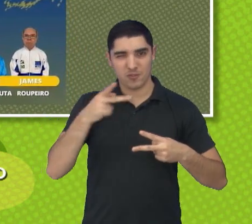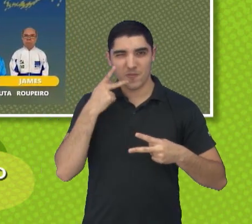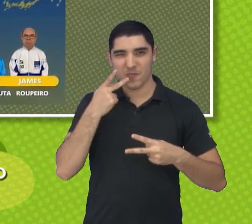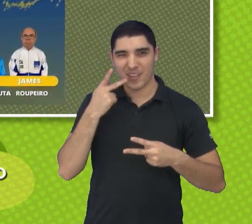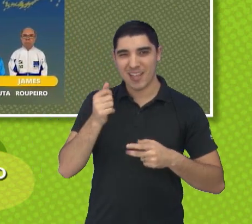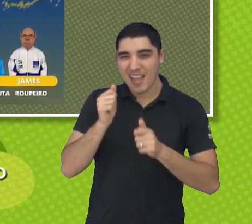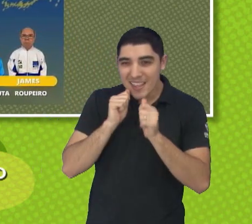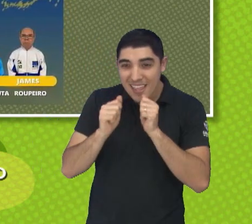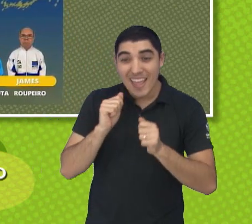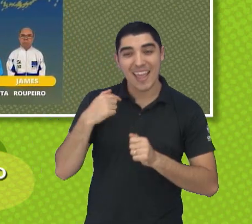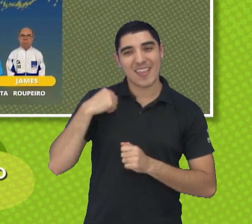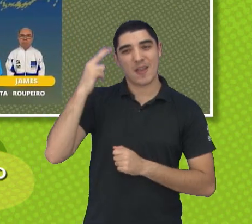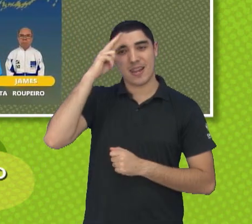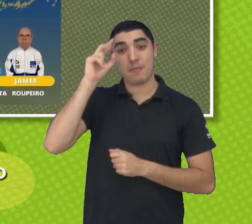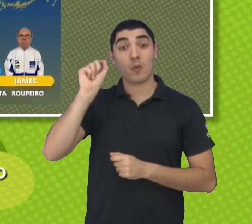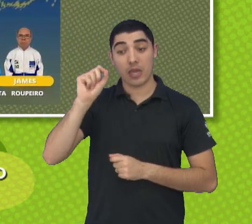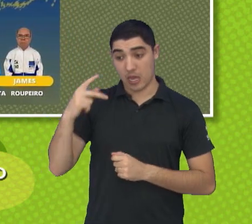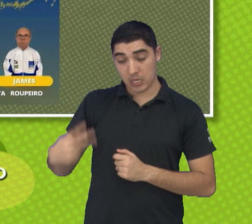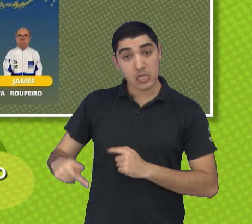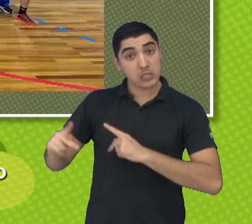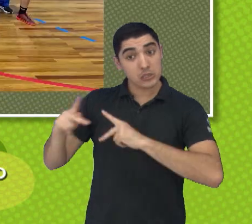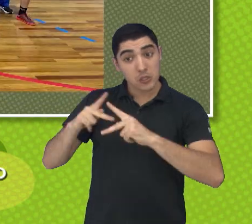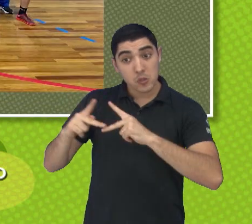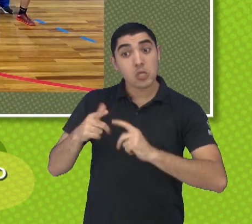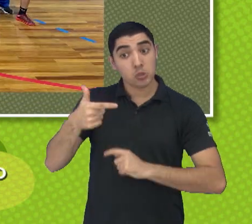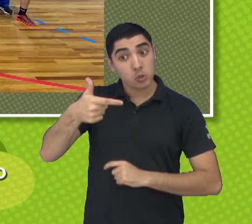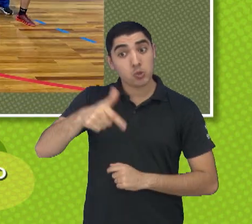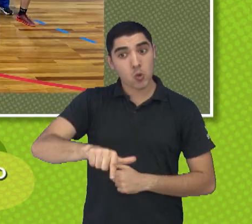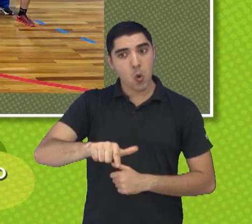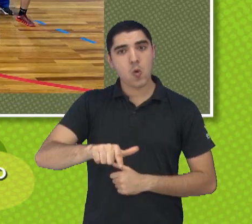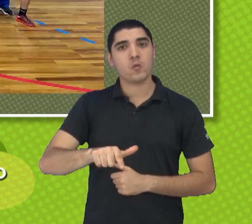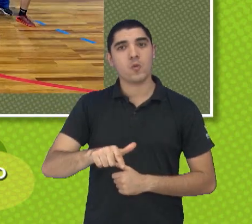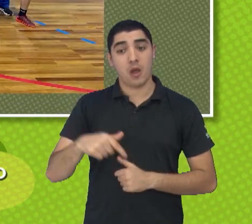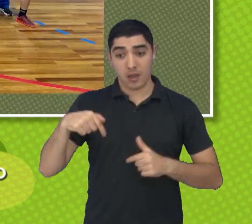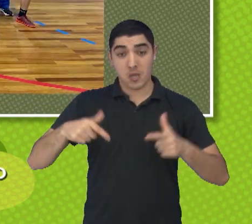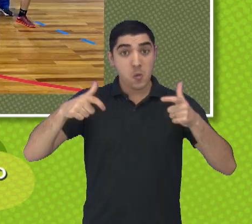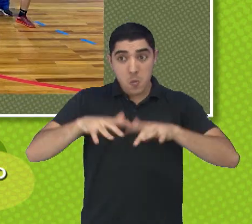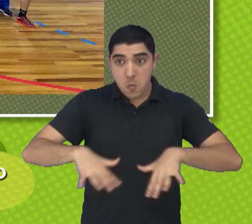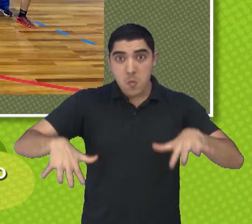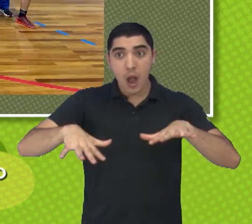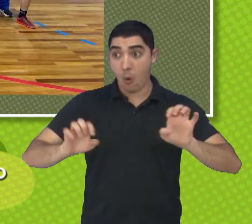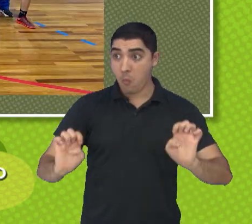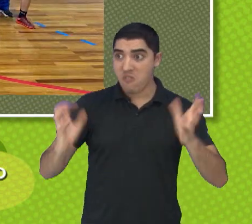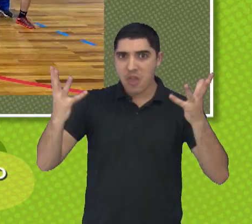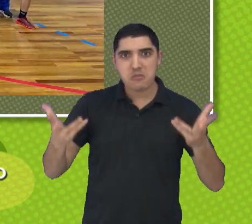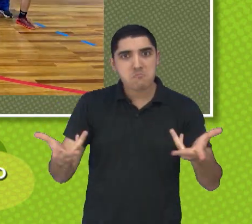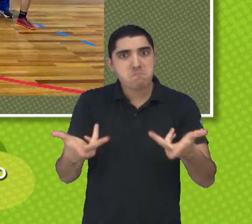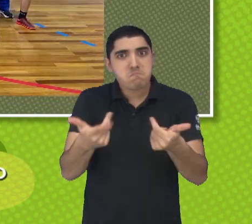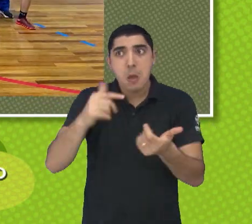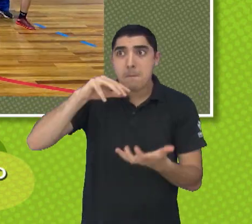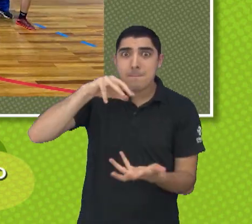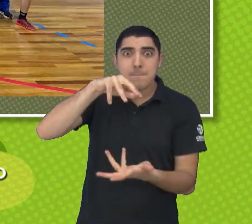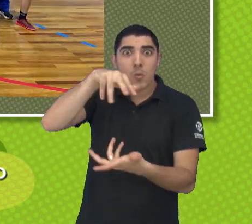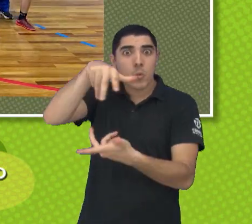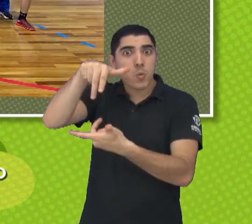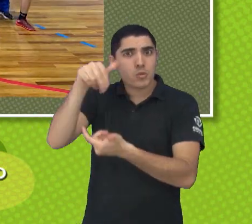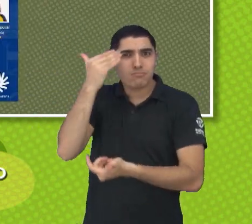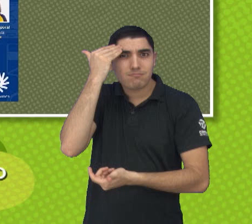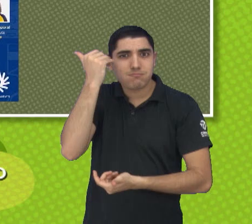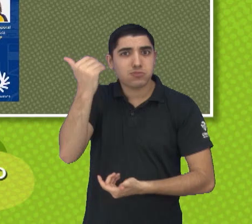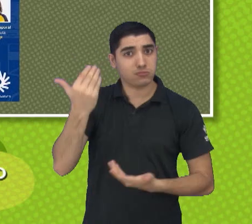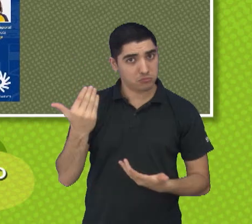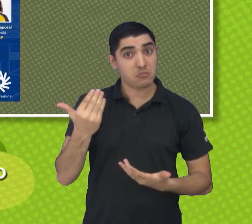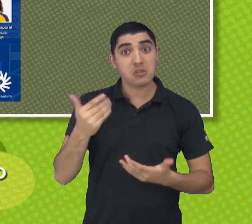eu ia até complementar isso, que São José, mais uma vez, recebendo um evento desse esporte, recebendo esse evento que